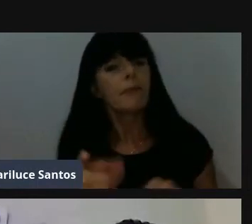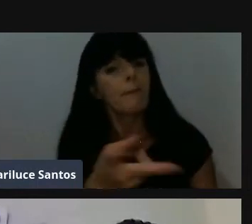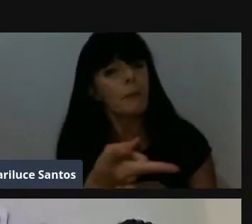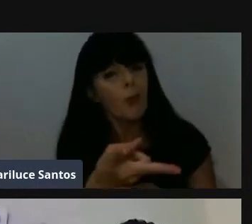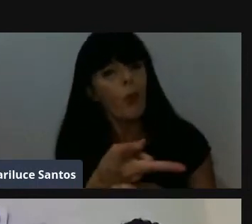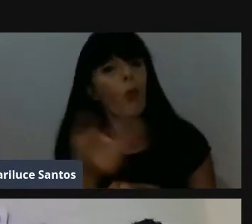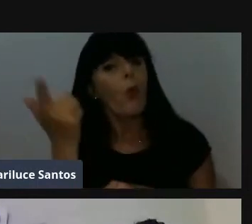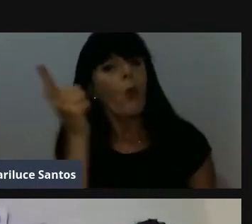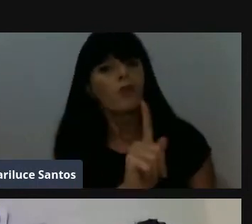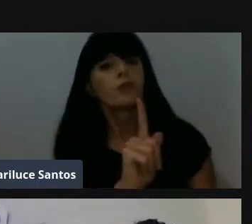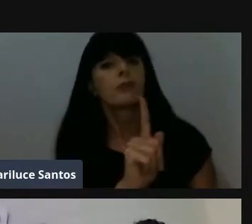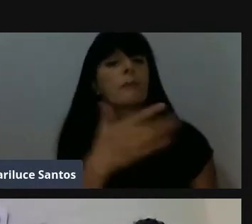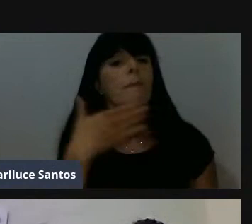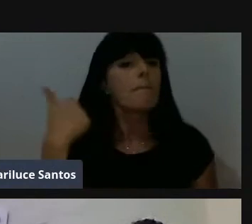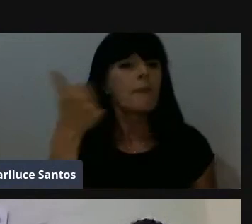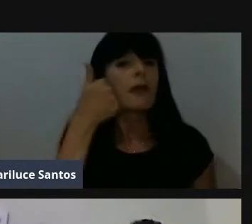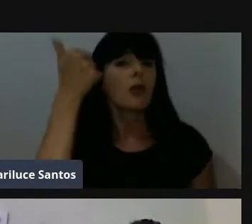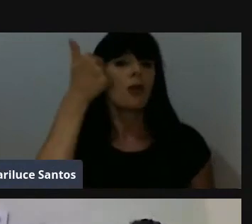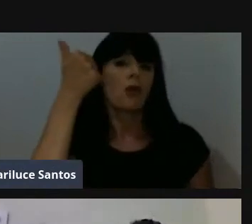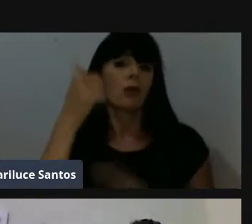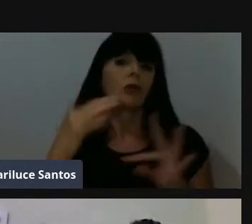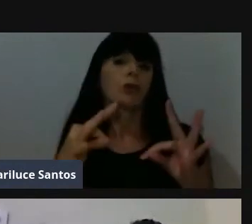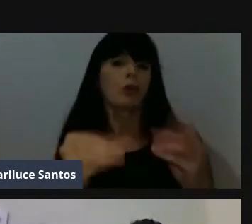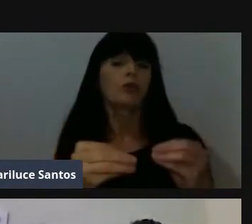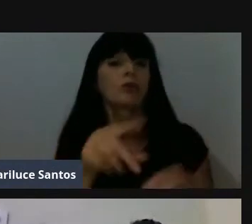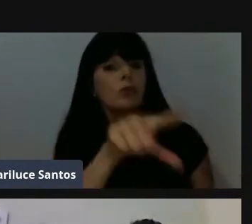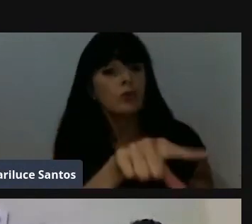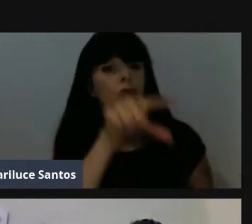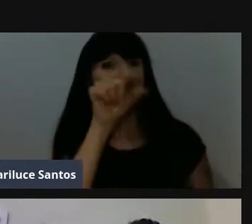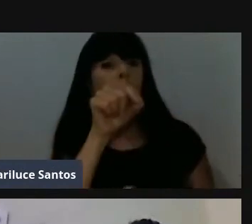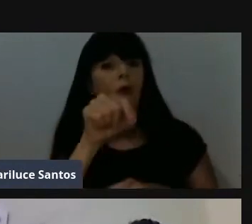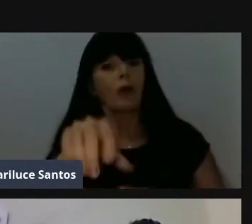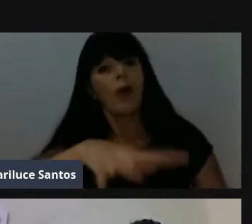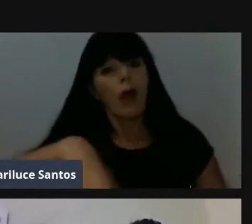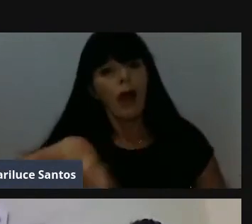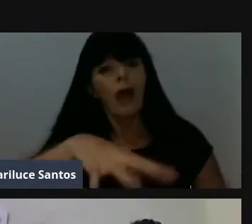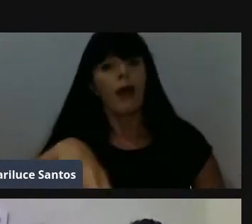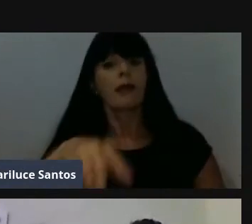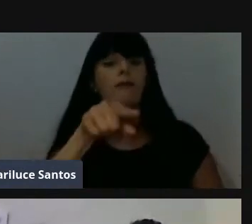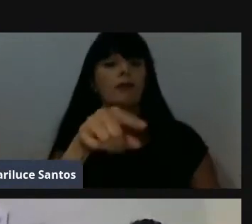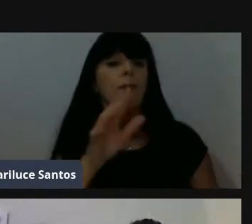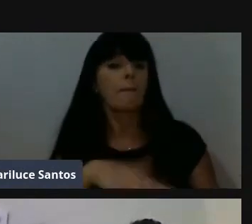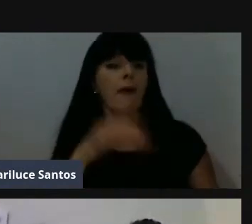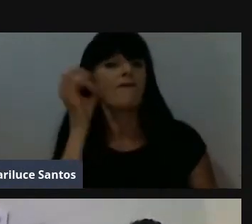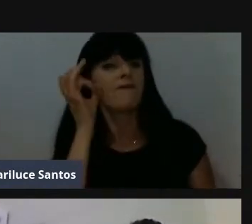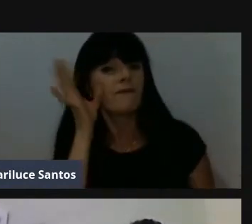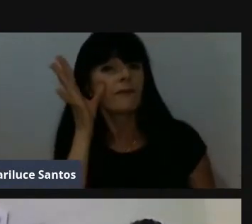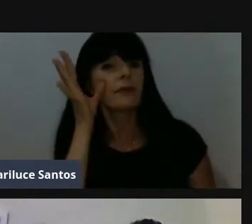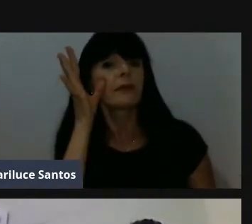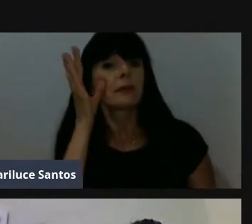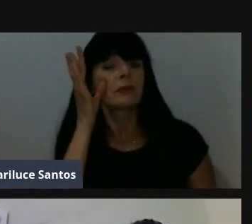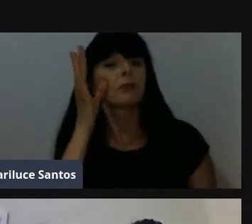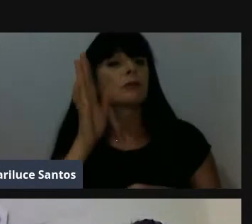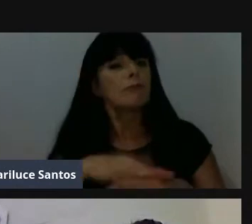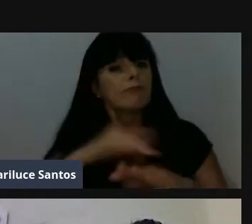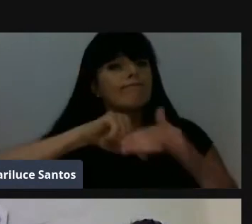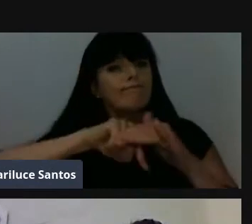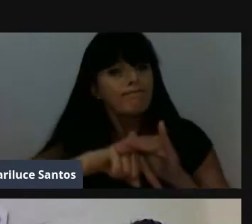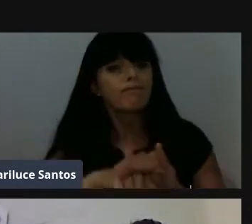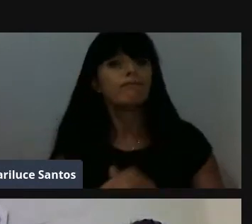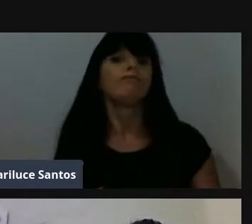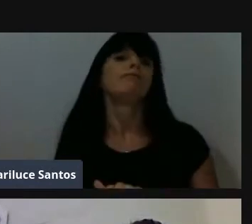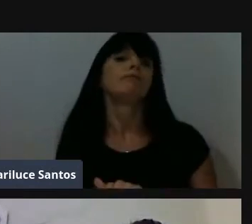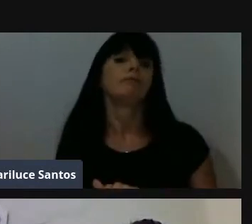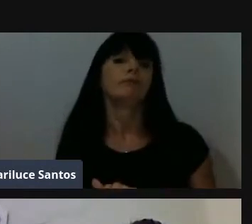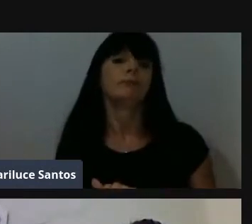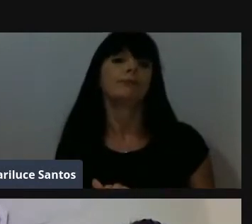o seu melhor em todas, escolhe uma área que você vê quando tem mais habilidade, naquela você tem que ser de fato o melhor, você tem que chegar ao ponto de